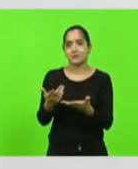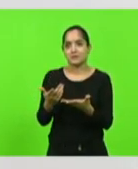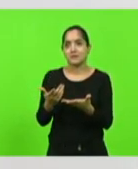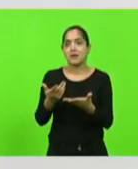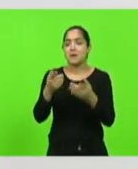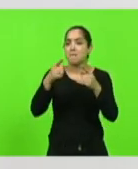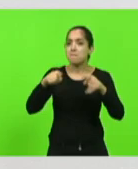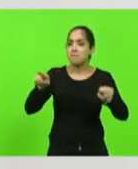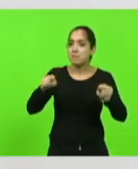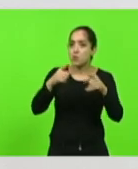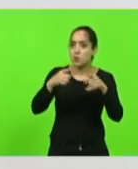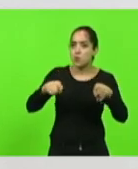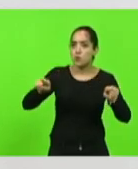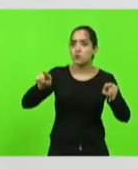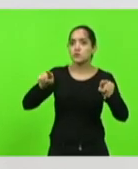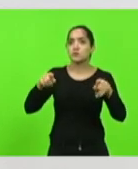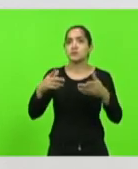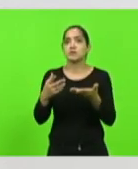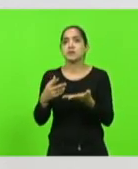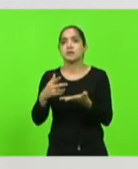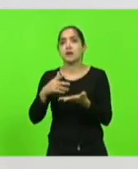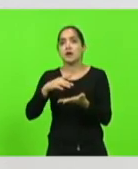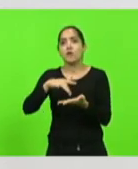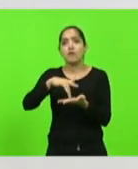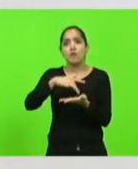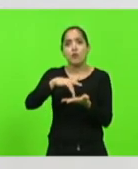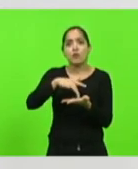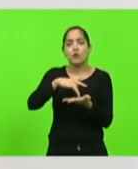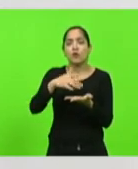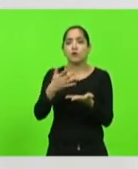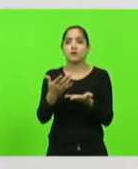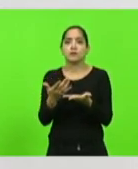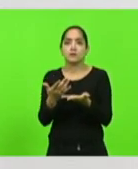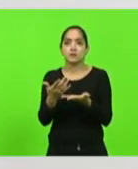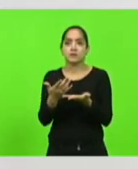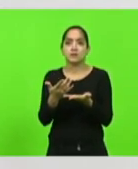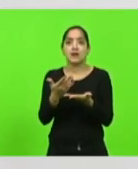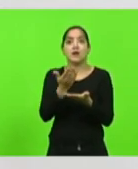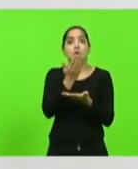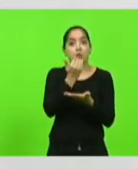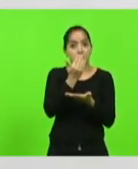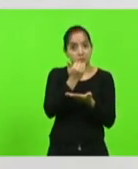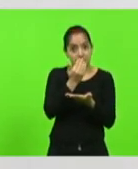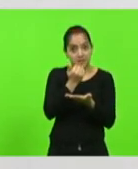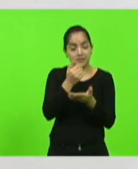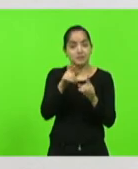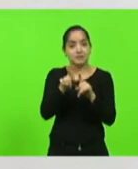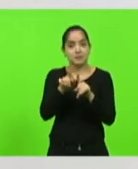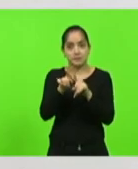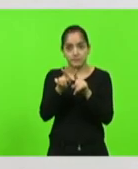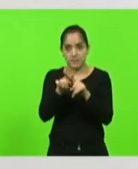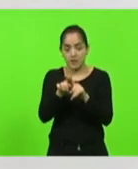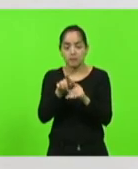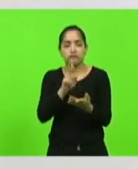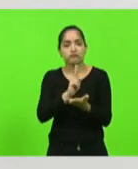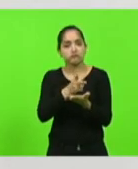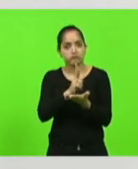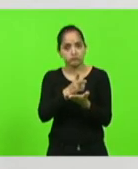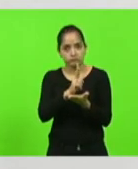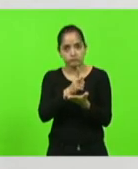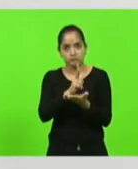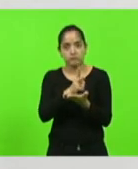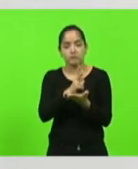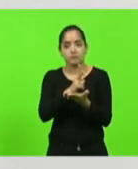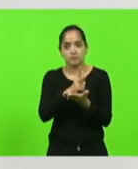música como o folclore a gastronomia que é mantida pelos atuais